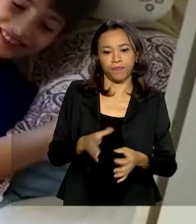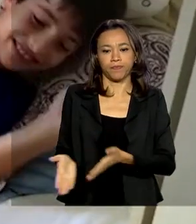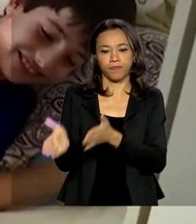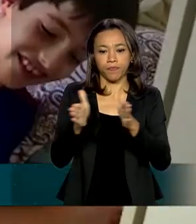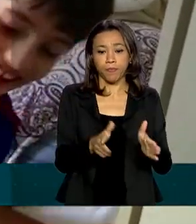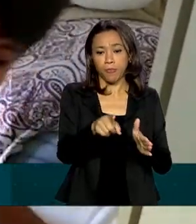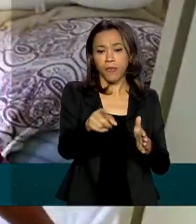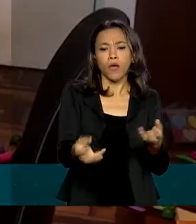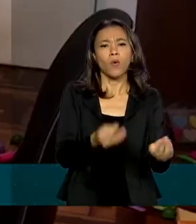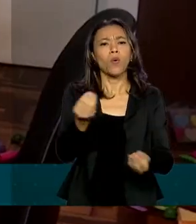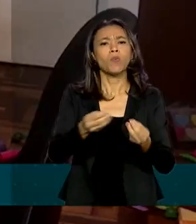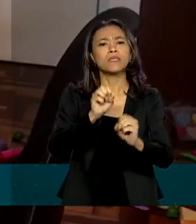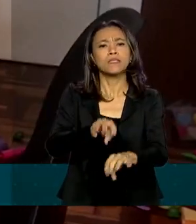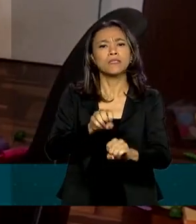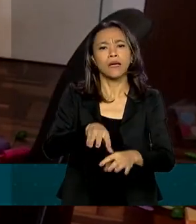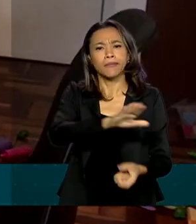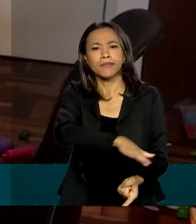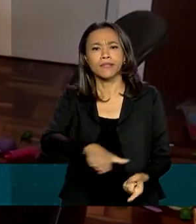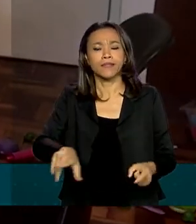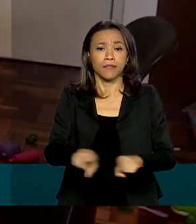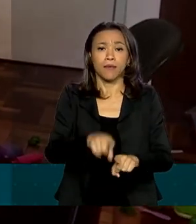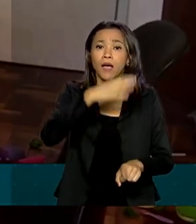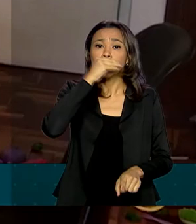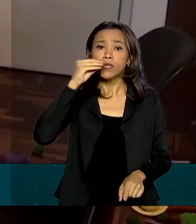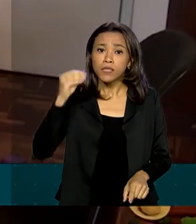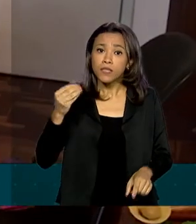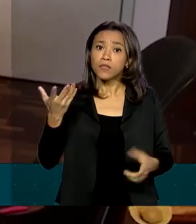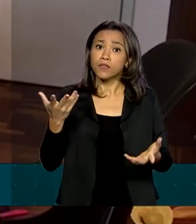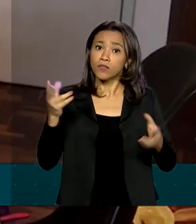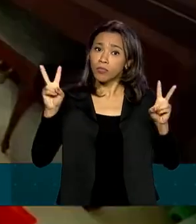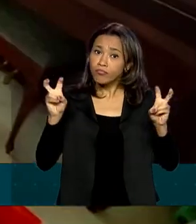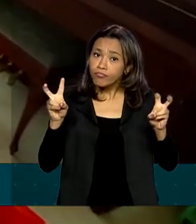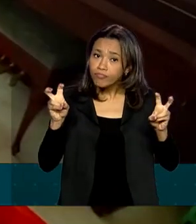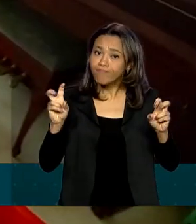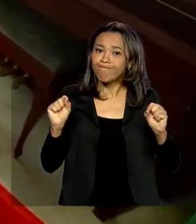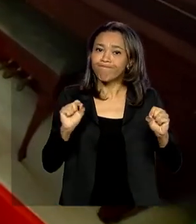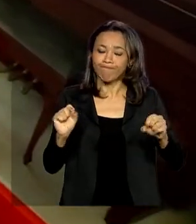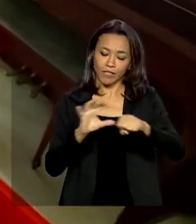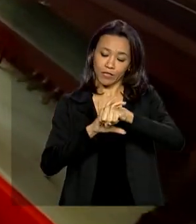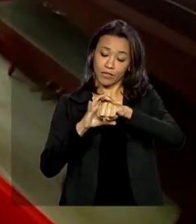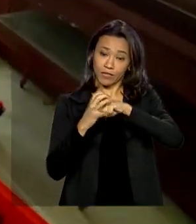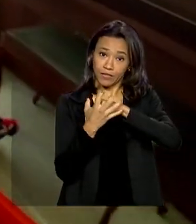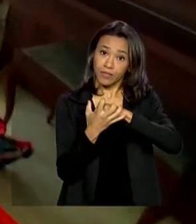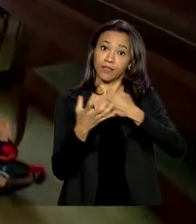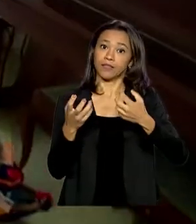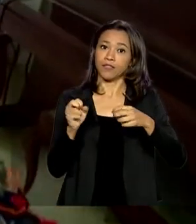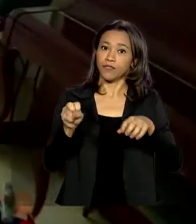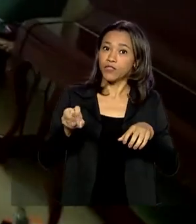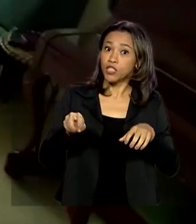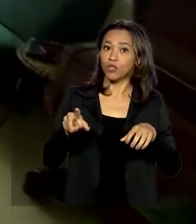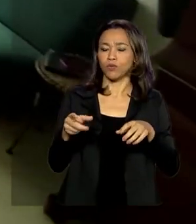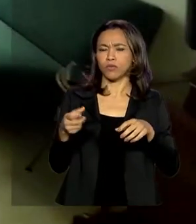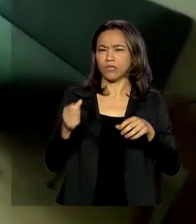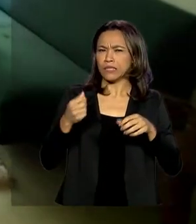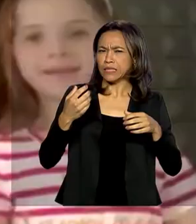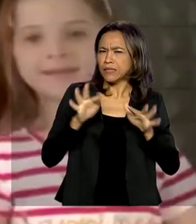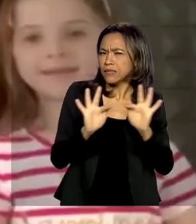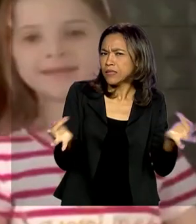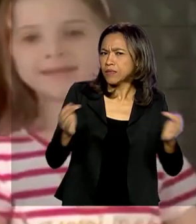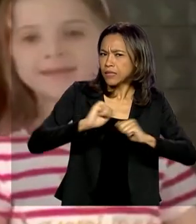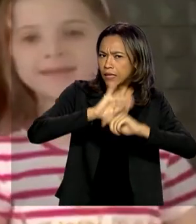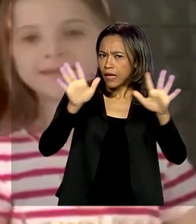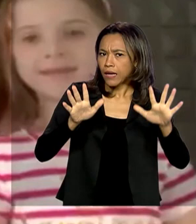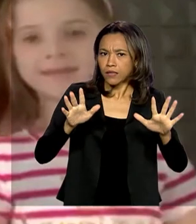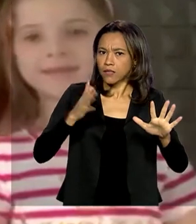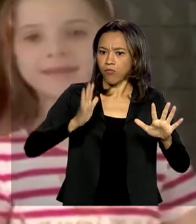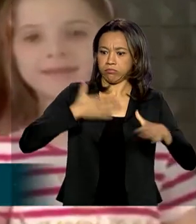para as crianças e os adolescentes sobre o novo vírus de forma simples e clara, sem gerar pânico? Eu